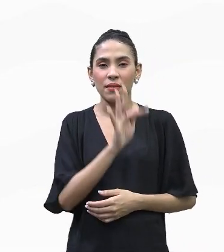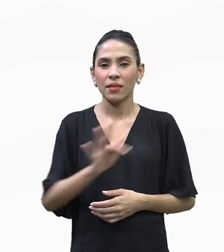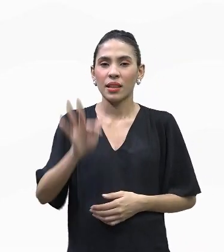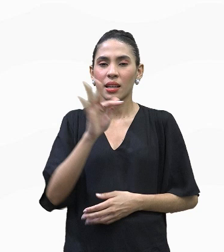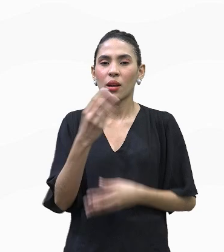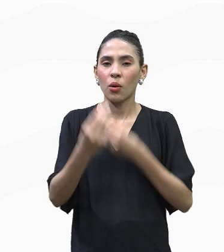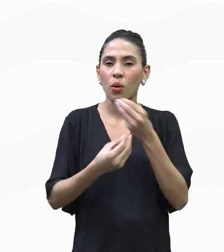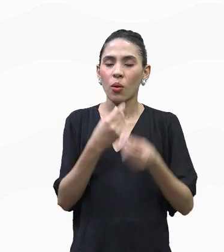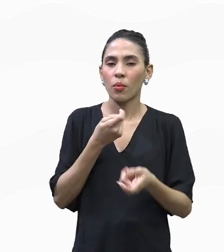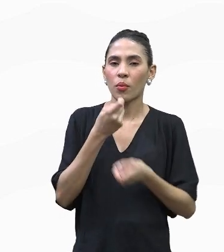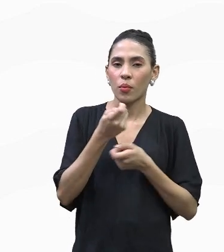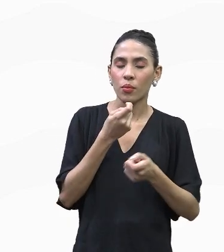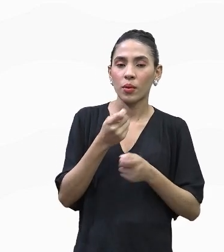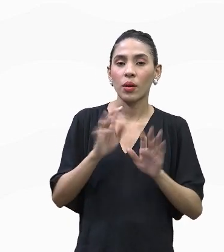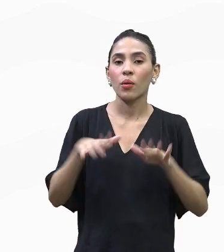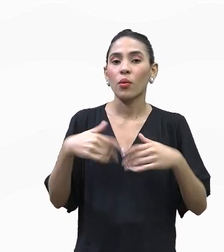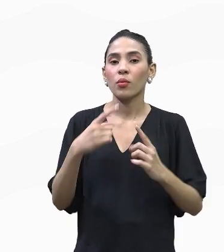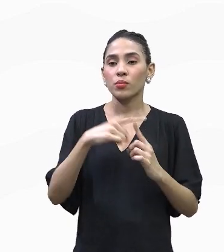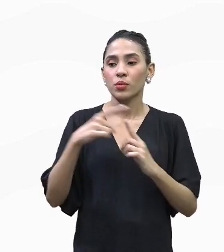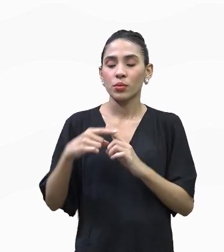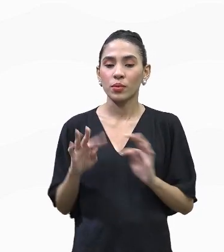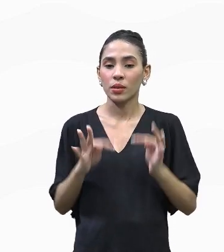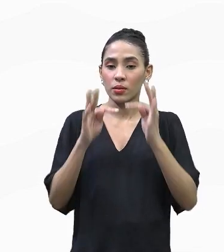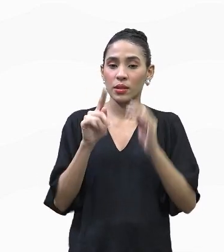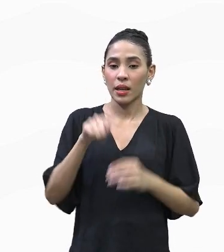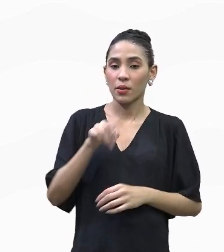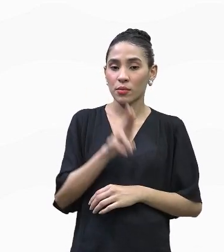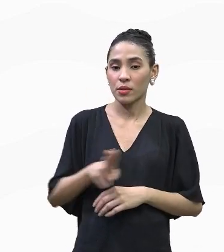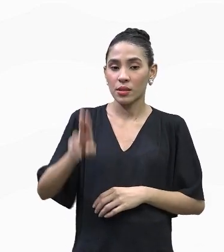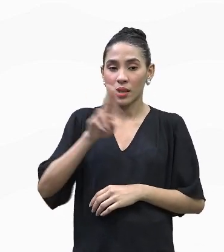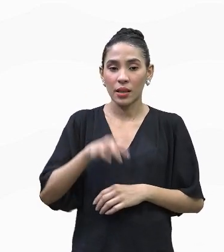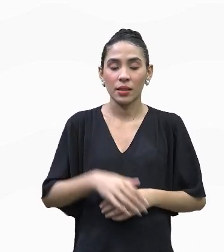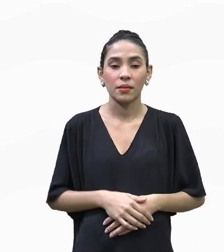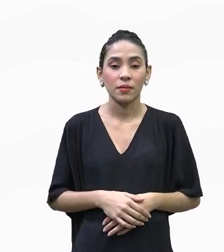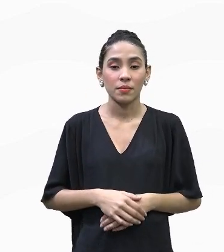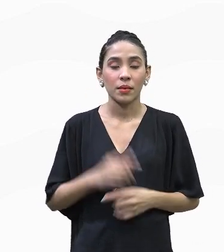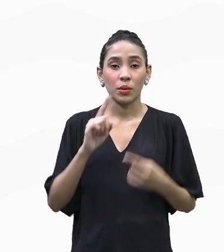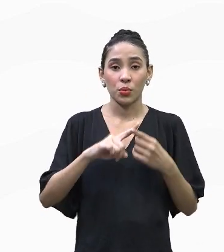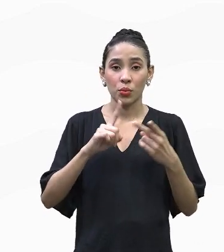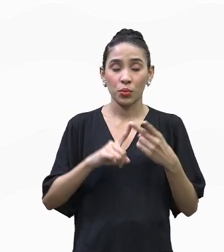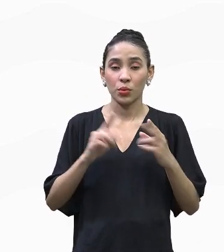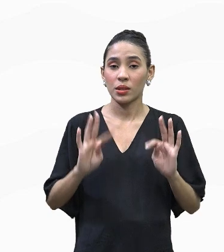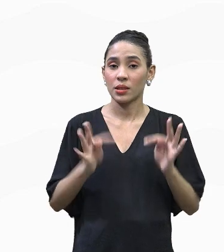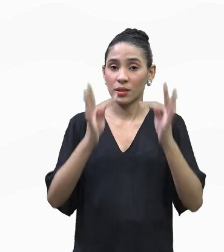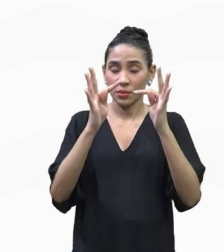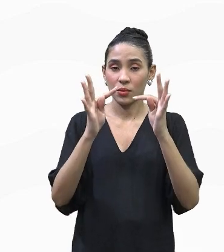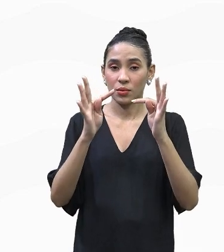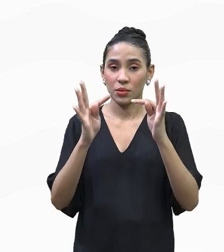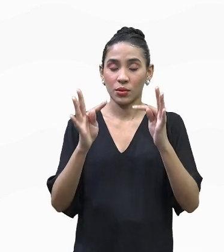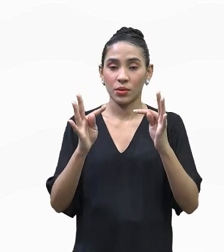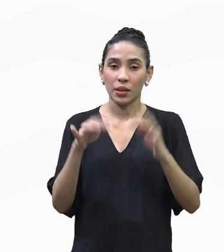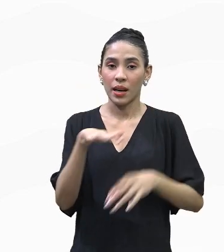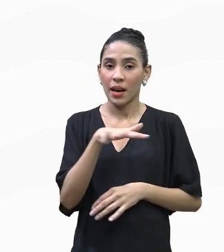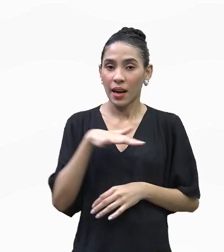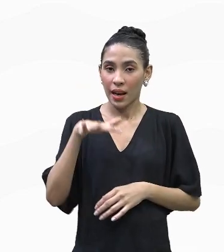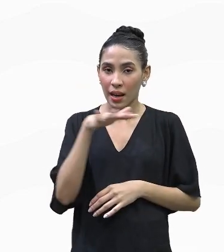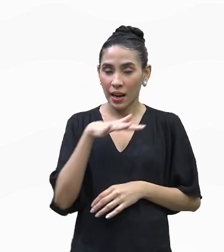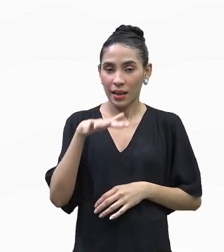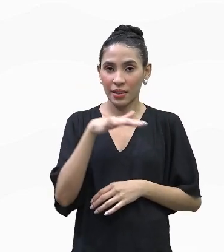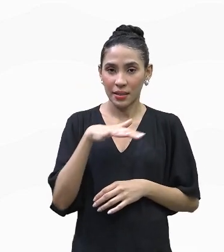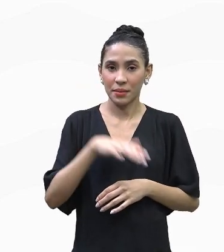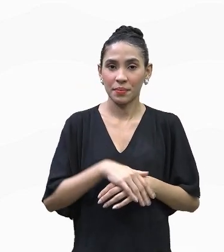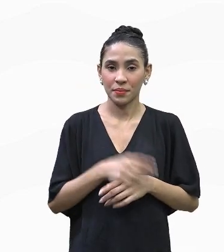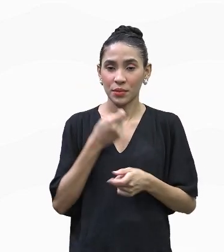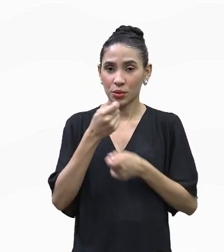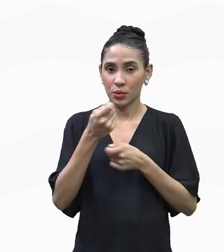monitorar e que tipo de tecnologias são utilizadas, a gente vai verificar duas tecnologias, duas áreas de, duas formas